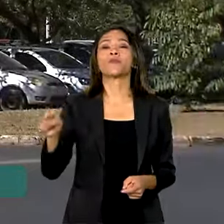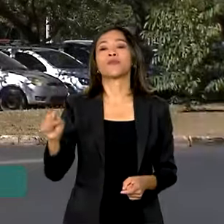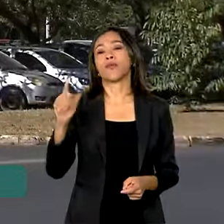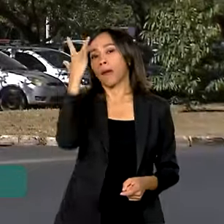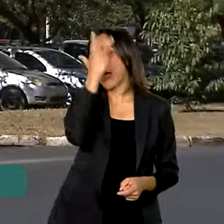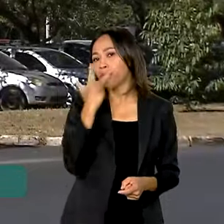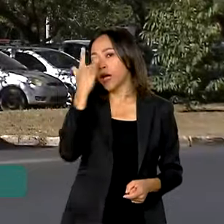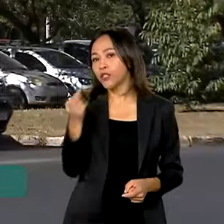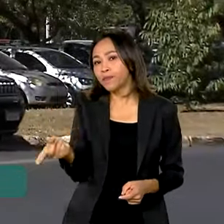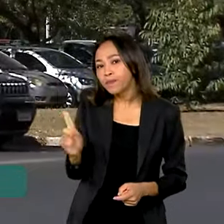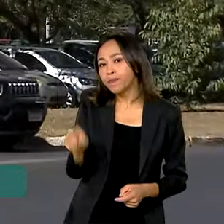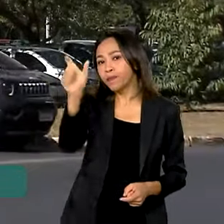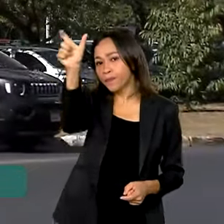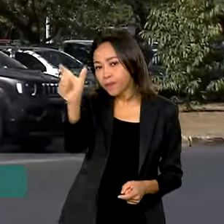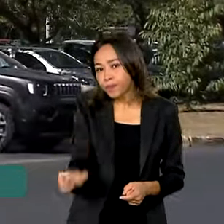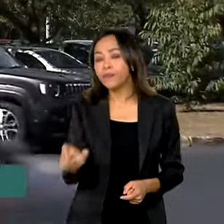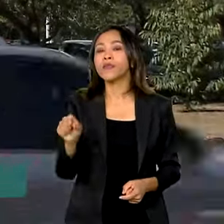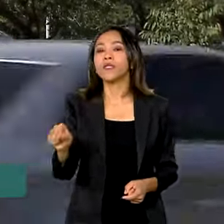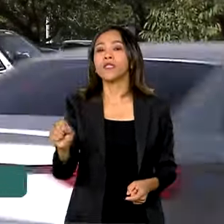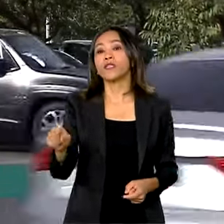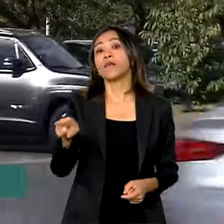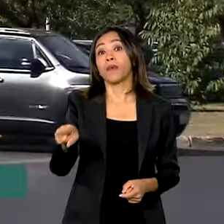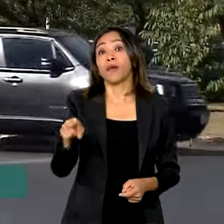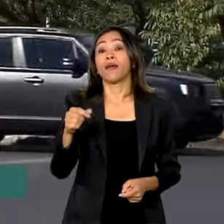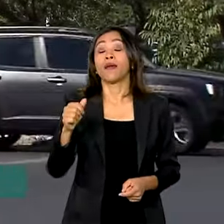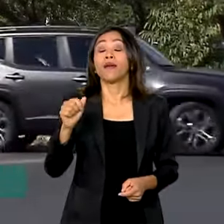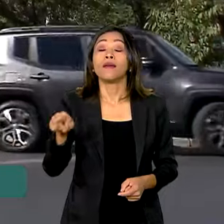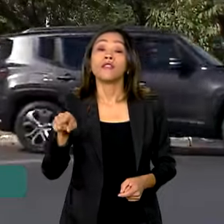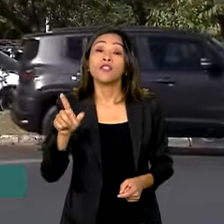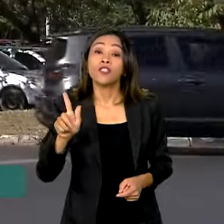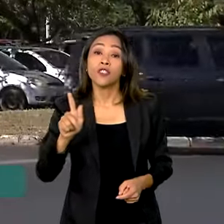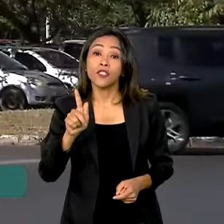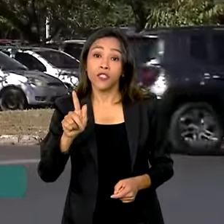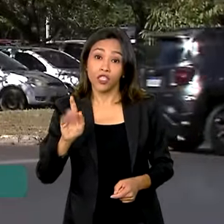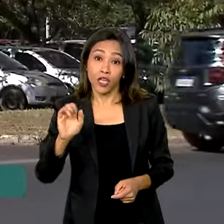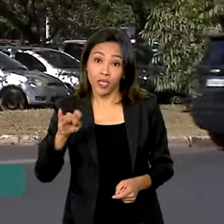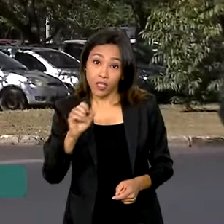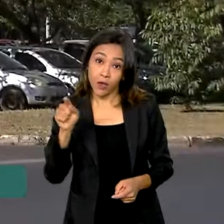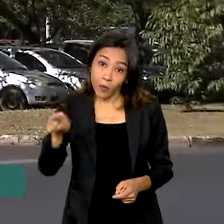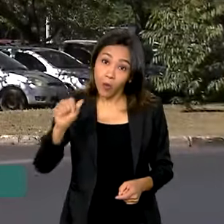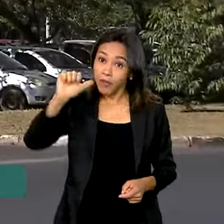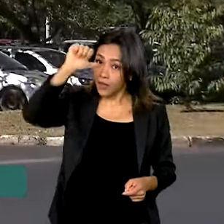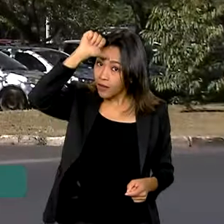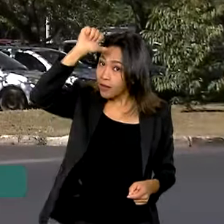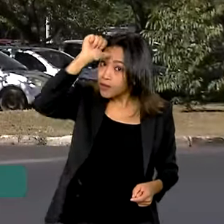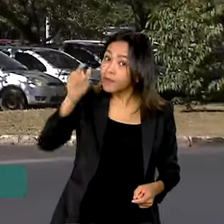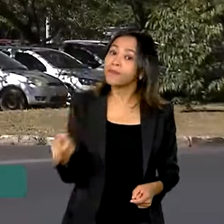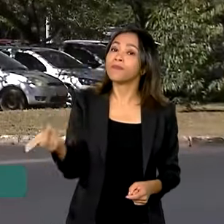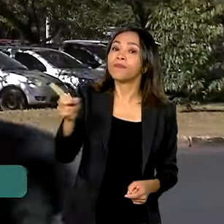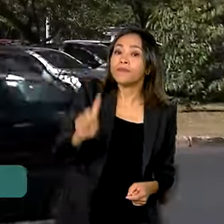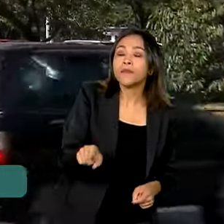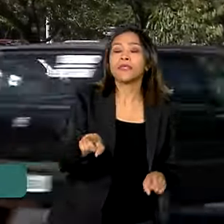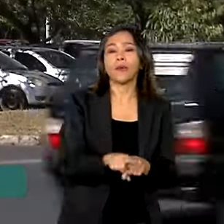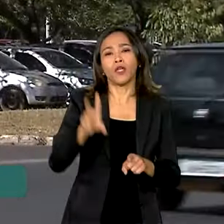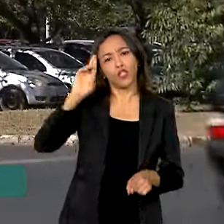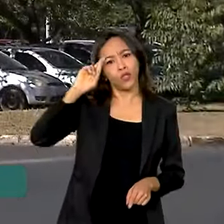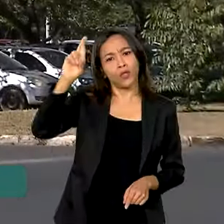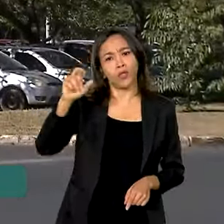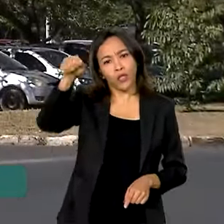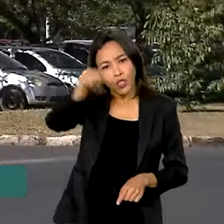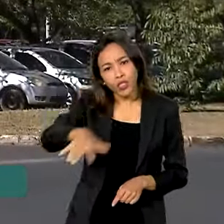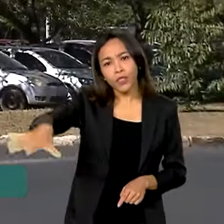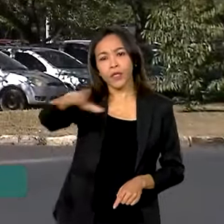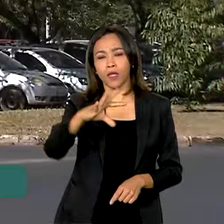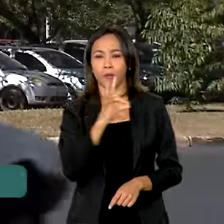ministro Fernando Haddad, e a ministra da Gestão e Inovação em Serviços Públicos, Sterdueck. Também participam o diretor-geral da